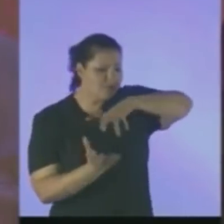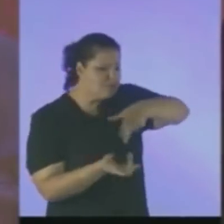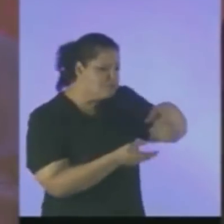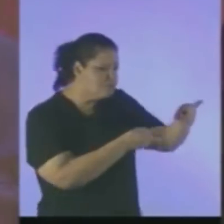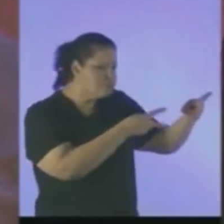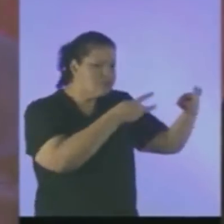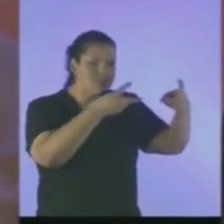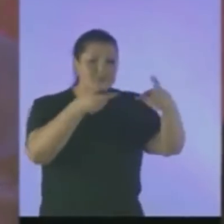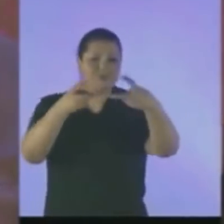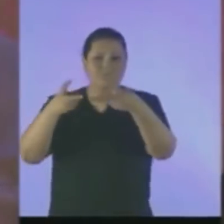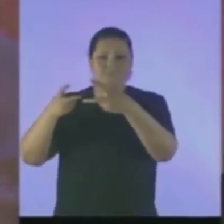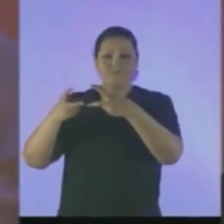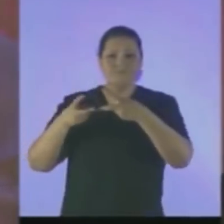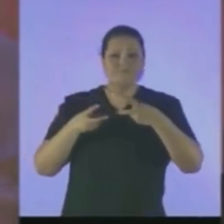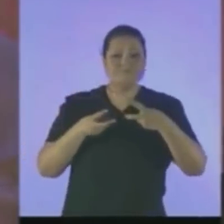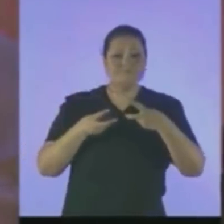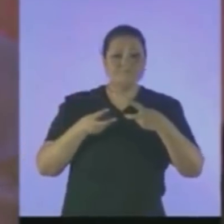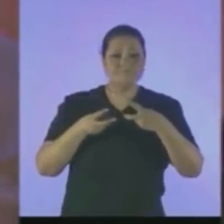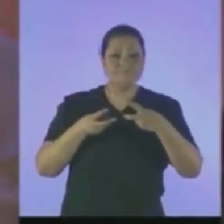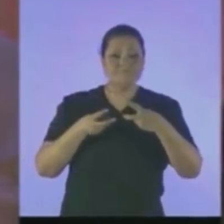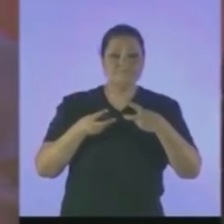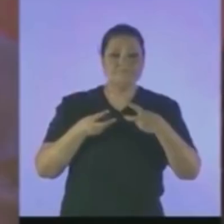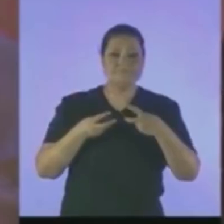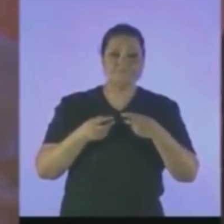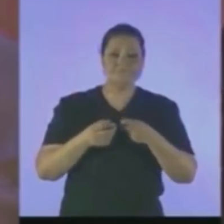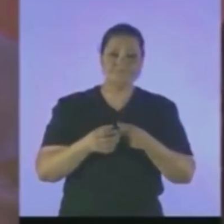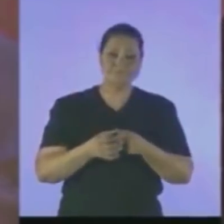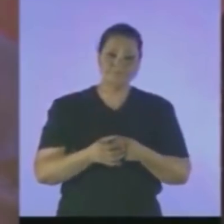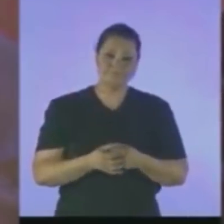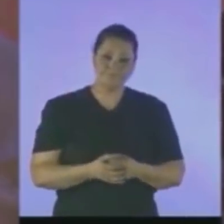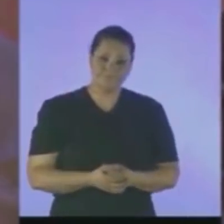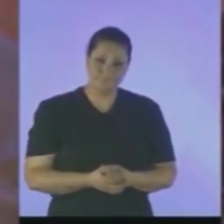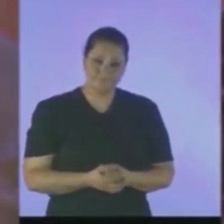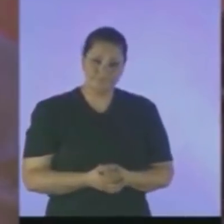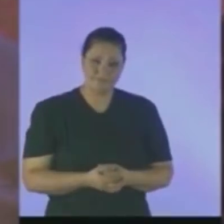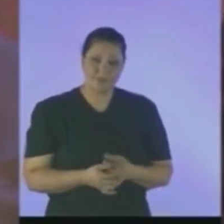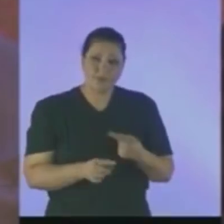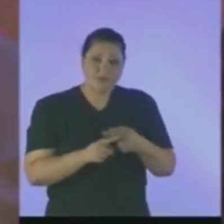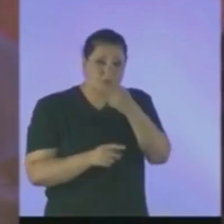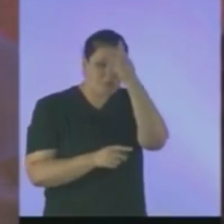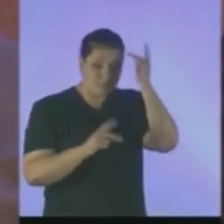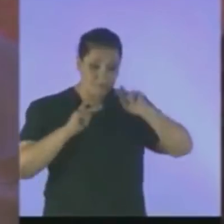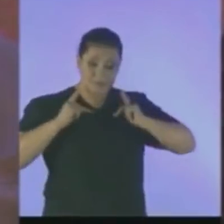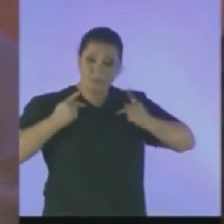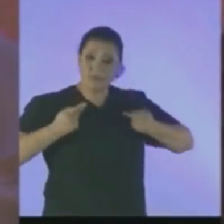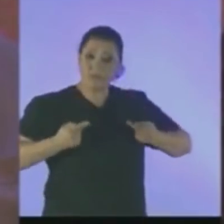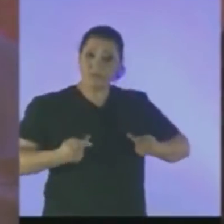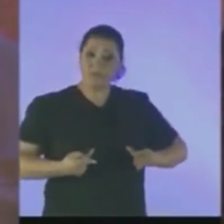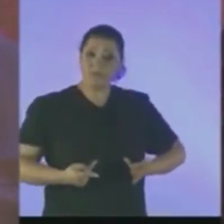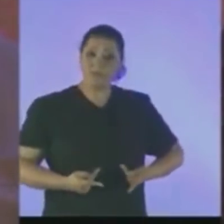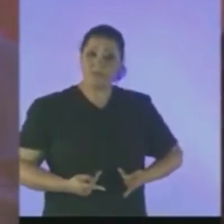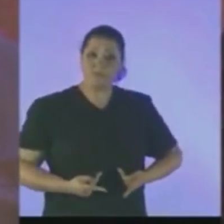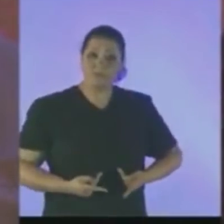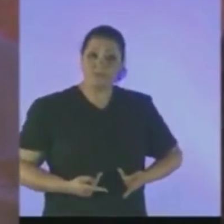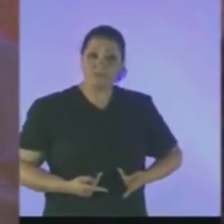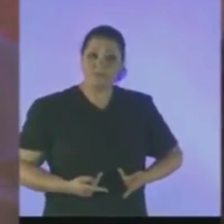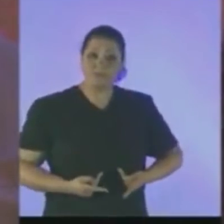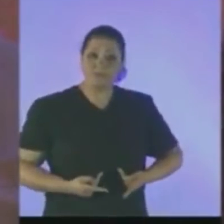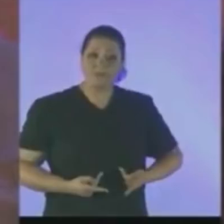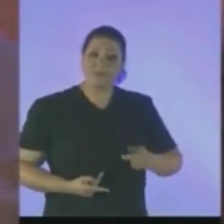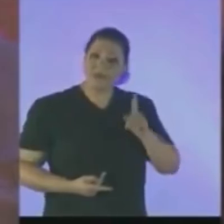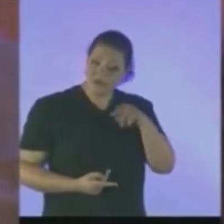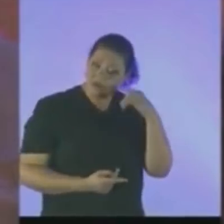A sua majestade As criaturas humanas Tão